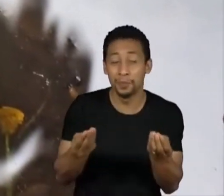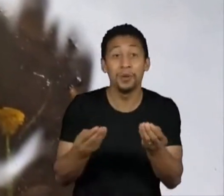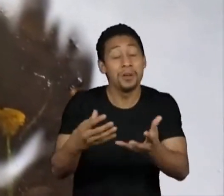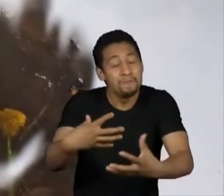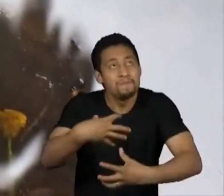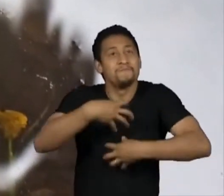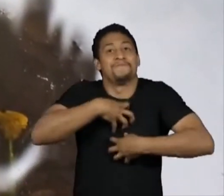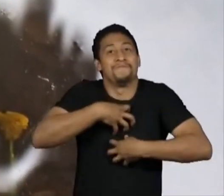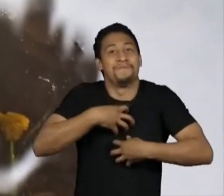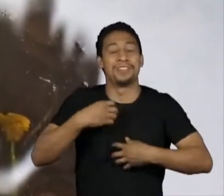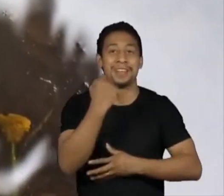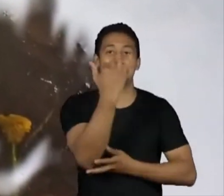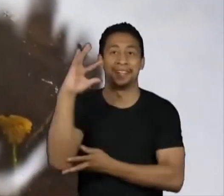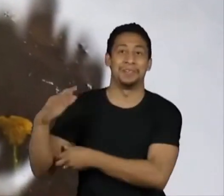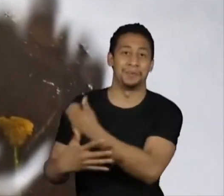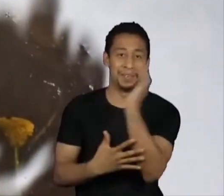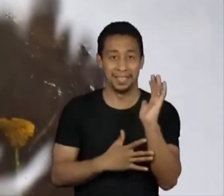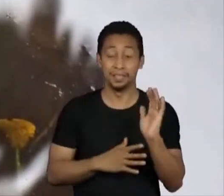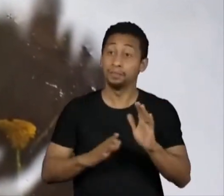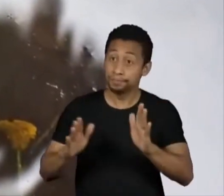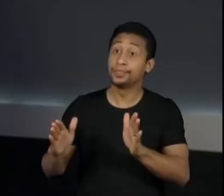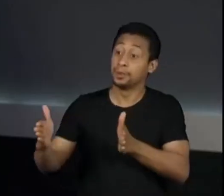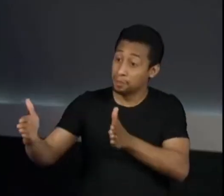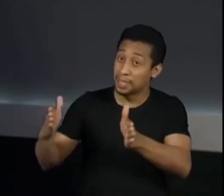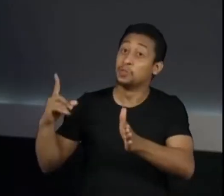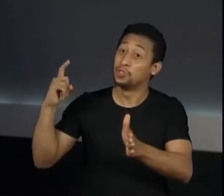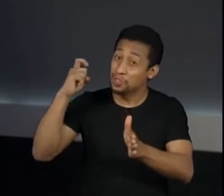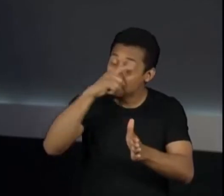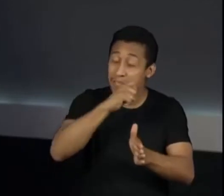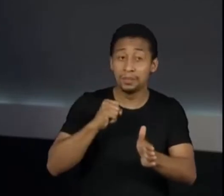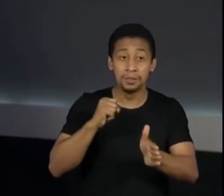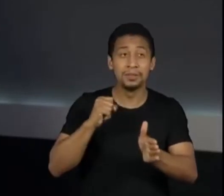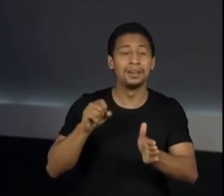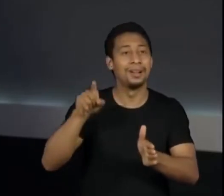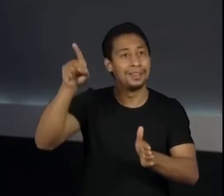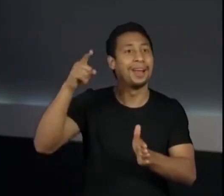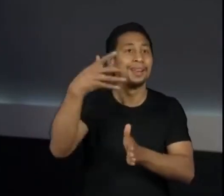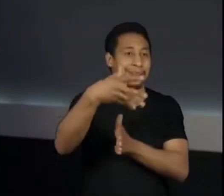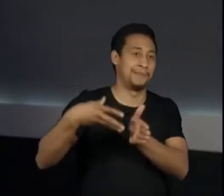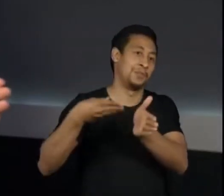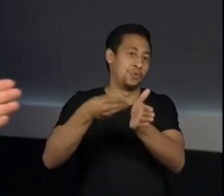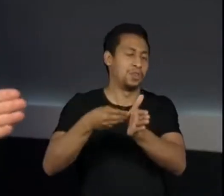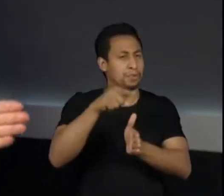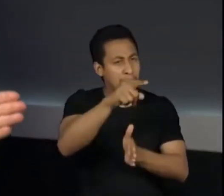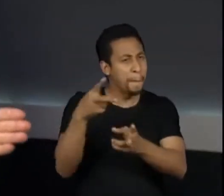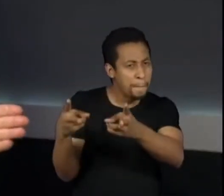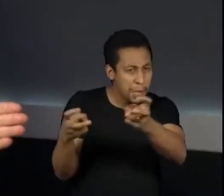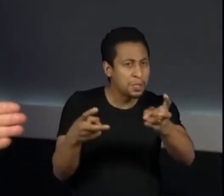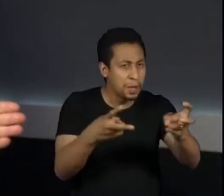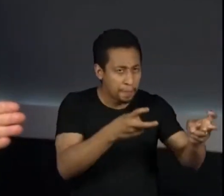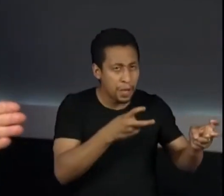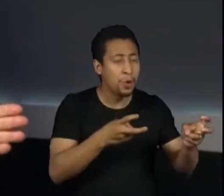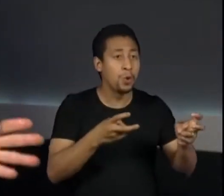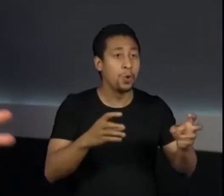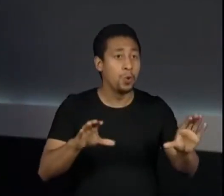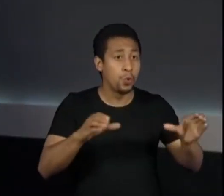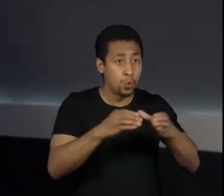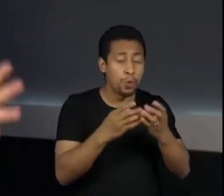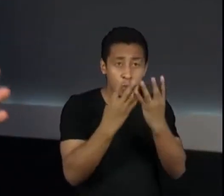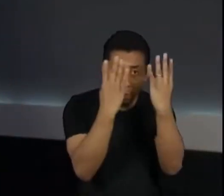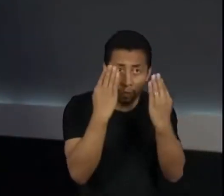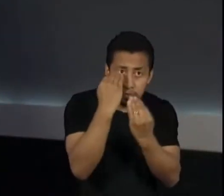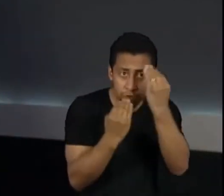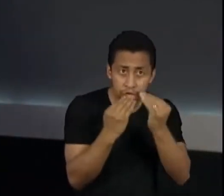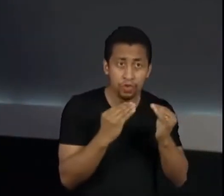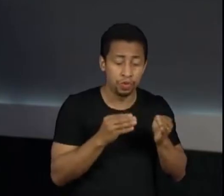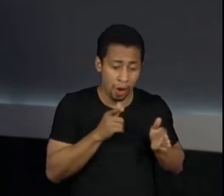está num contexto bastante difícil para a Amazônia, né? Você observou muitas diferenças nas condições de vida dos povos ribeirinhos nesses 10